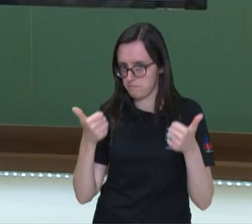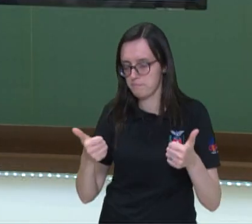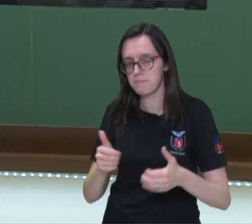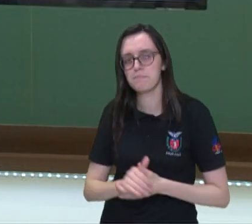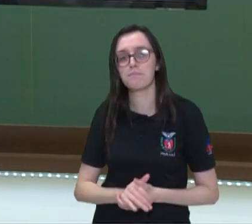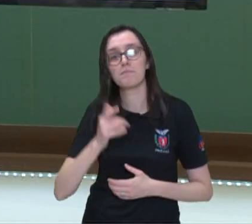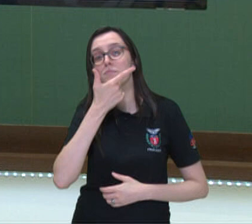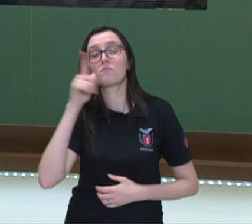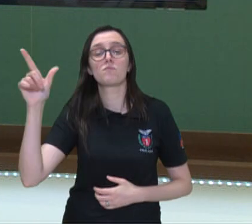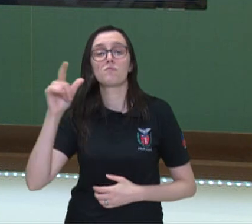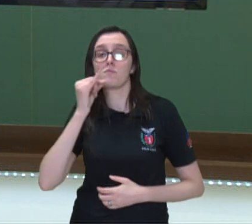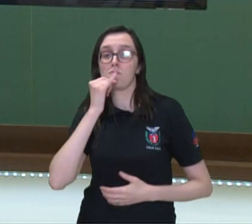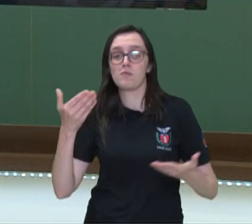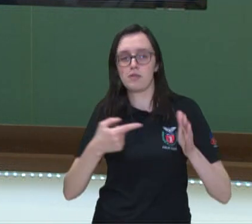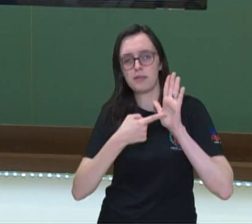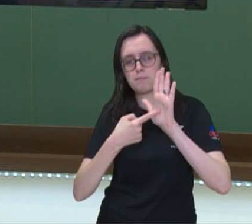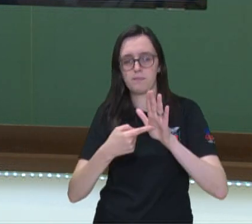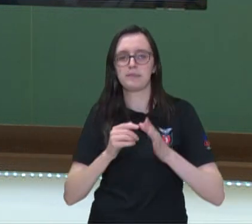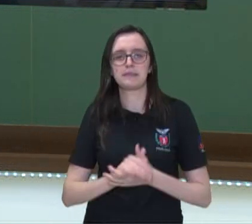Outro exemplo.